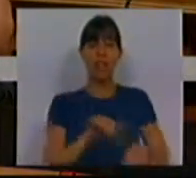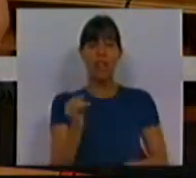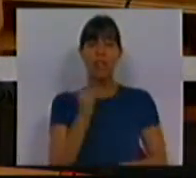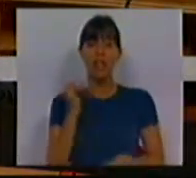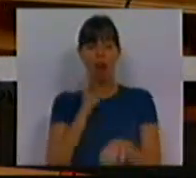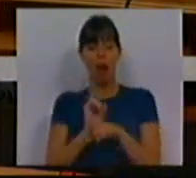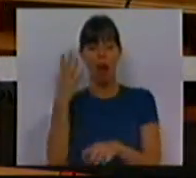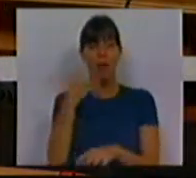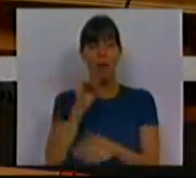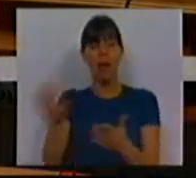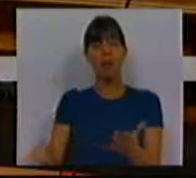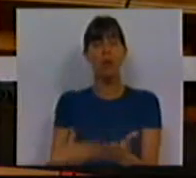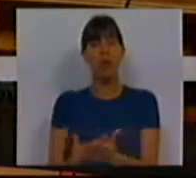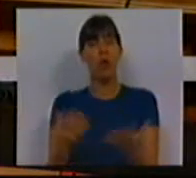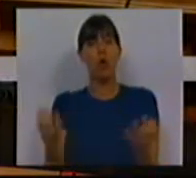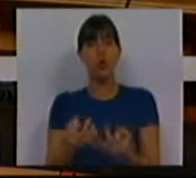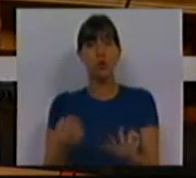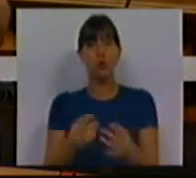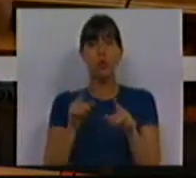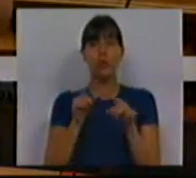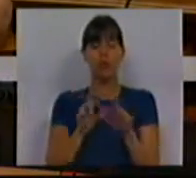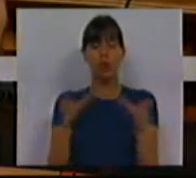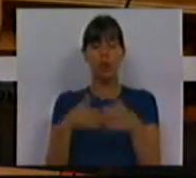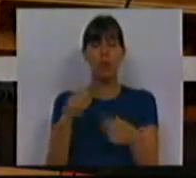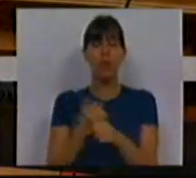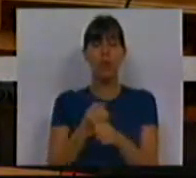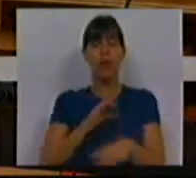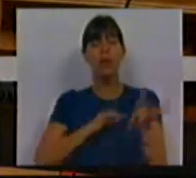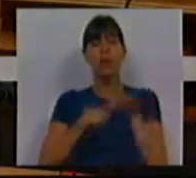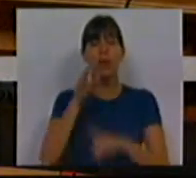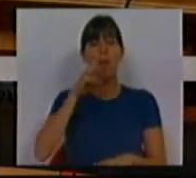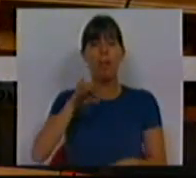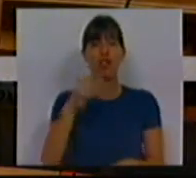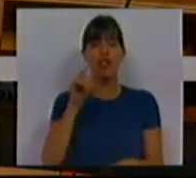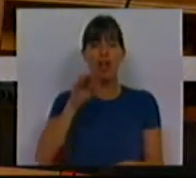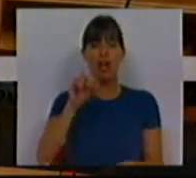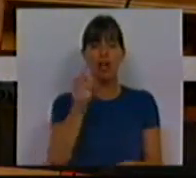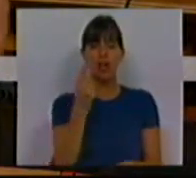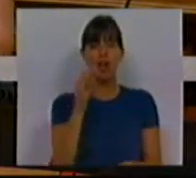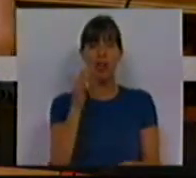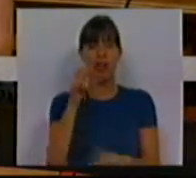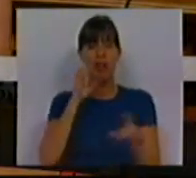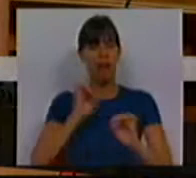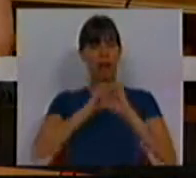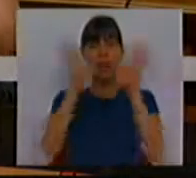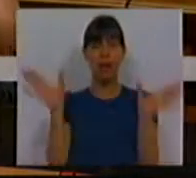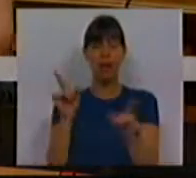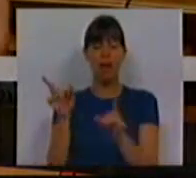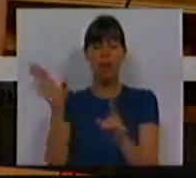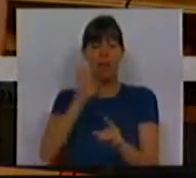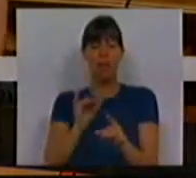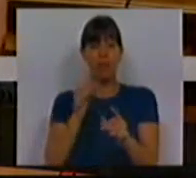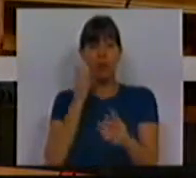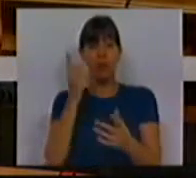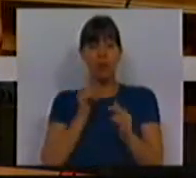em que o PS apresentou uma proposta, nesse grupo de trabalho o Sr. Deputado Michel Soifert deixou claríssimo o seu mais